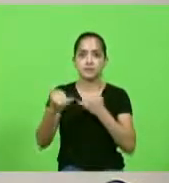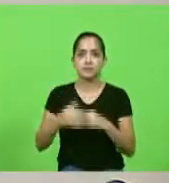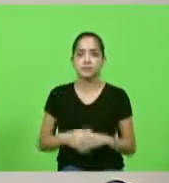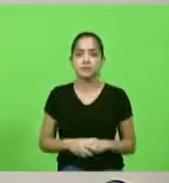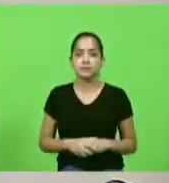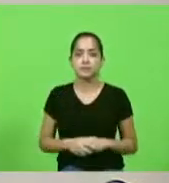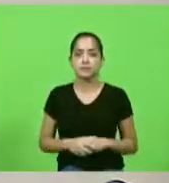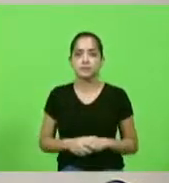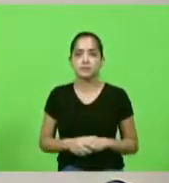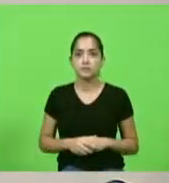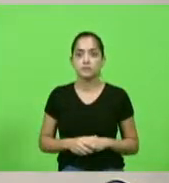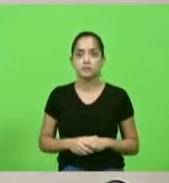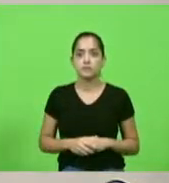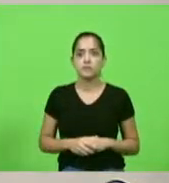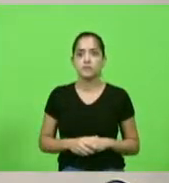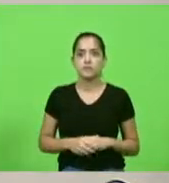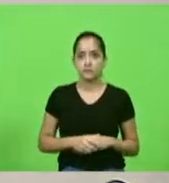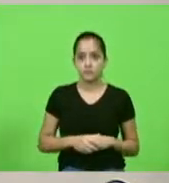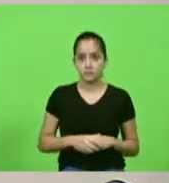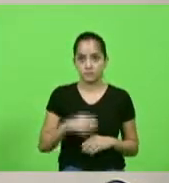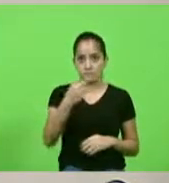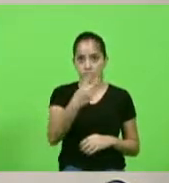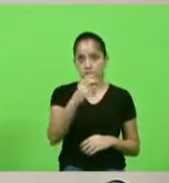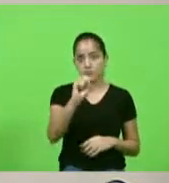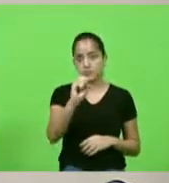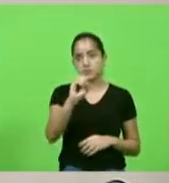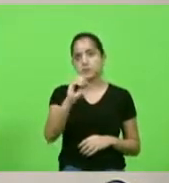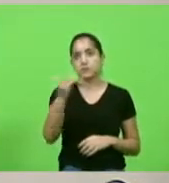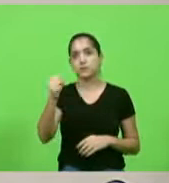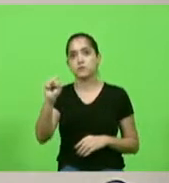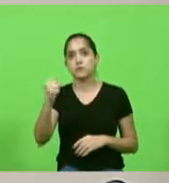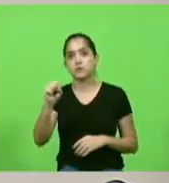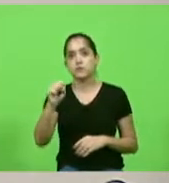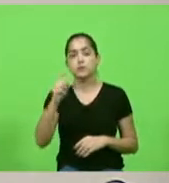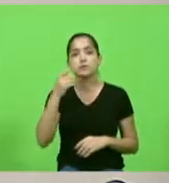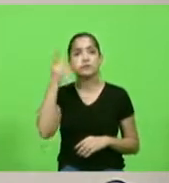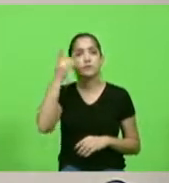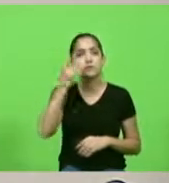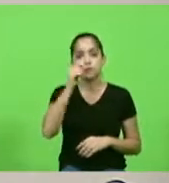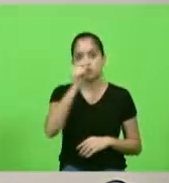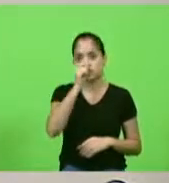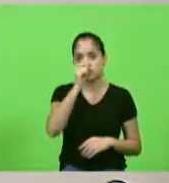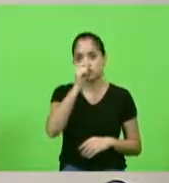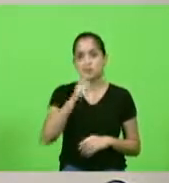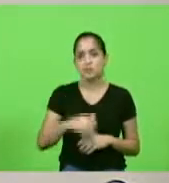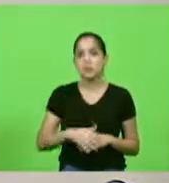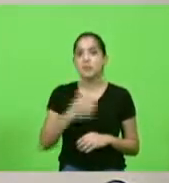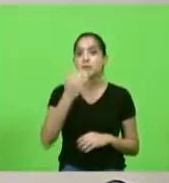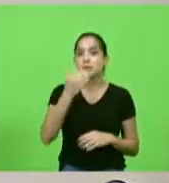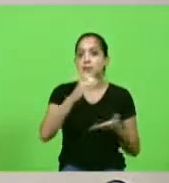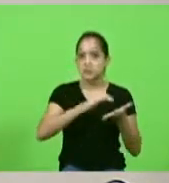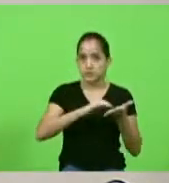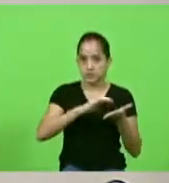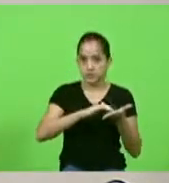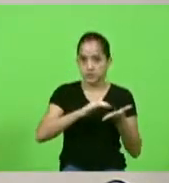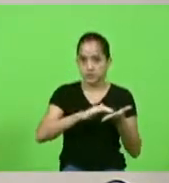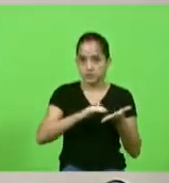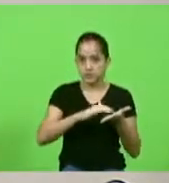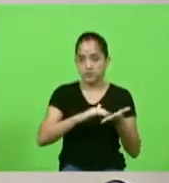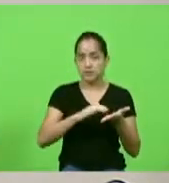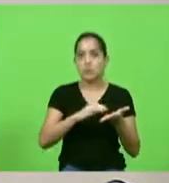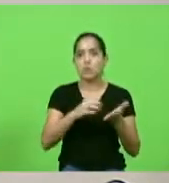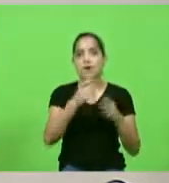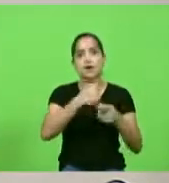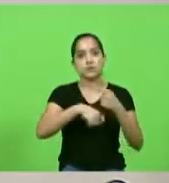pedidos de informação número 208 deputado João Amin solicitando ao secretário de Estado da administração